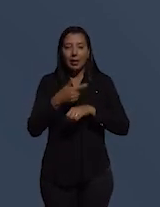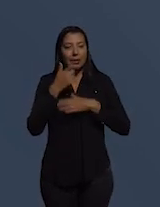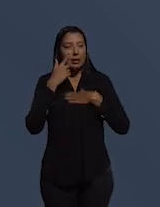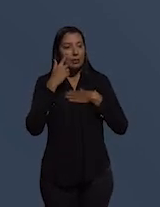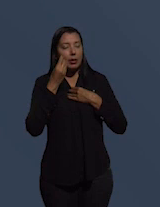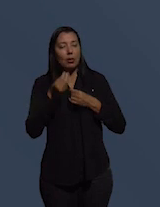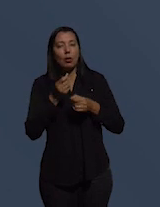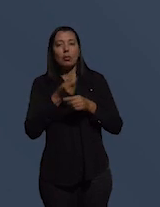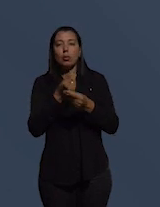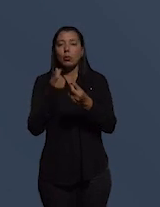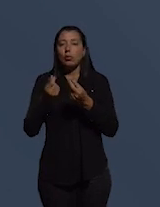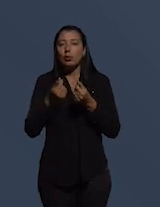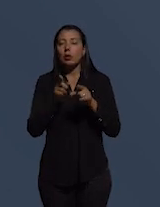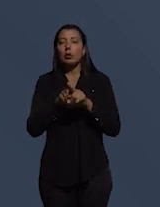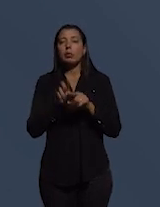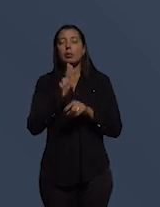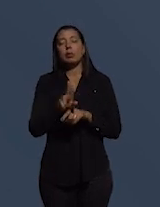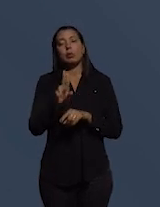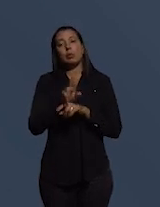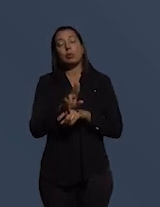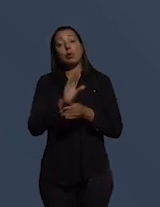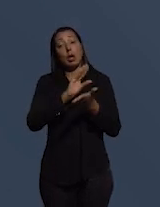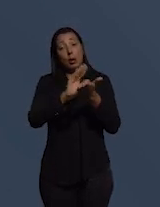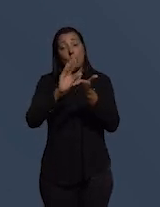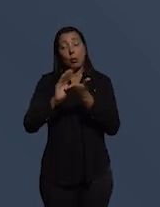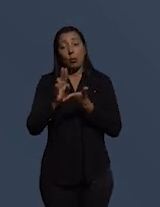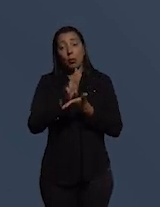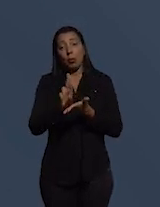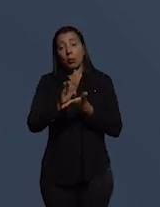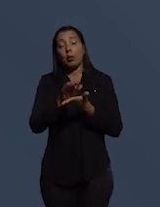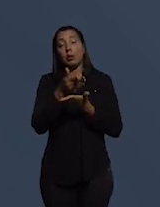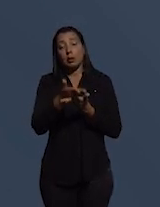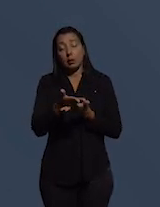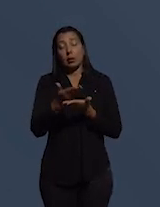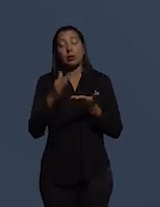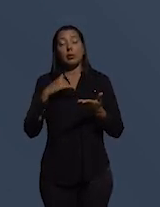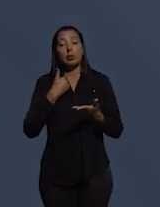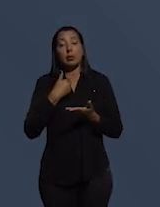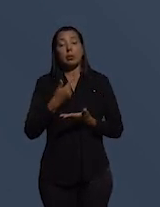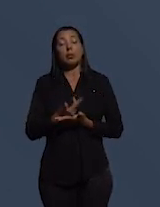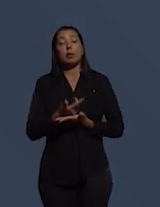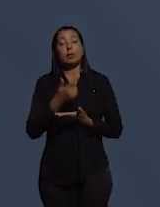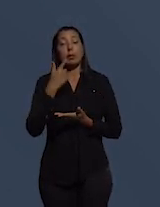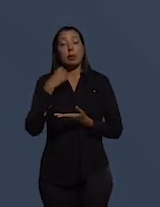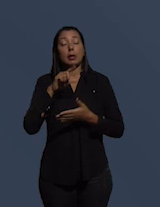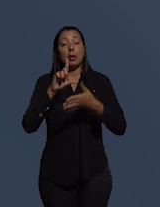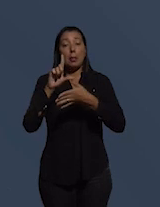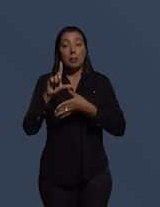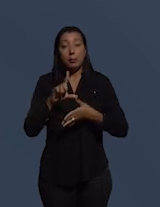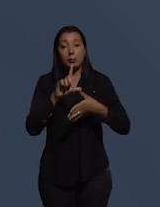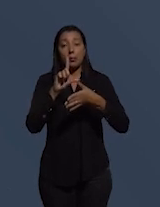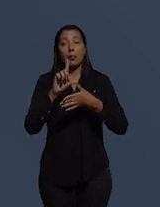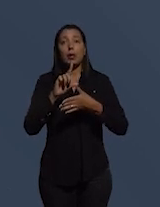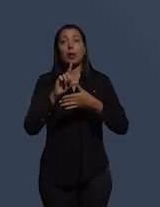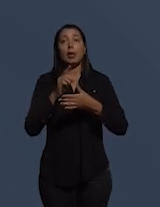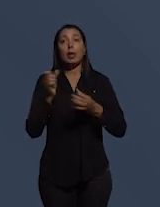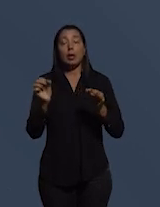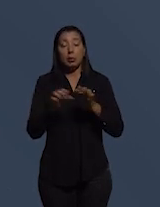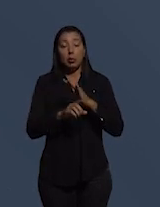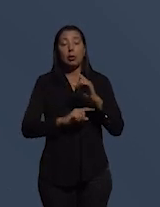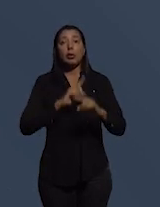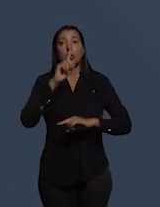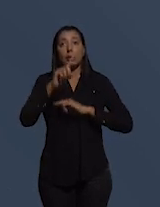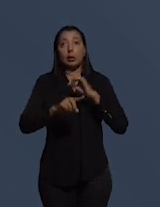dinheiros estão sendo utilizados recursos estão sendo utilizados então esse é um índice de transparência na América Latina nós acabamos de lançar este